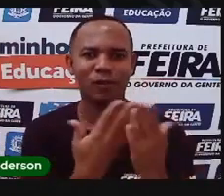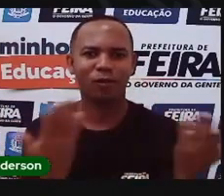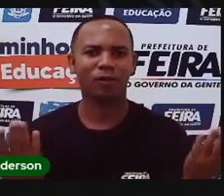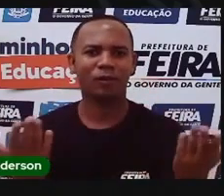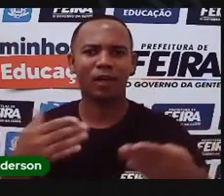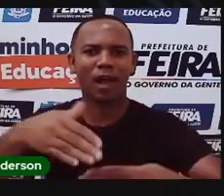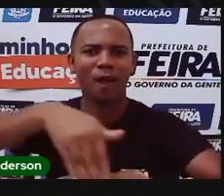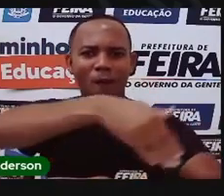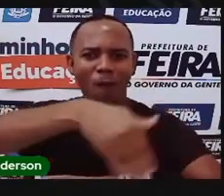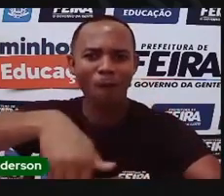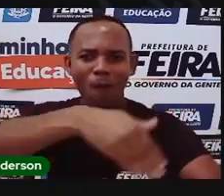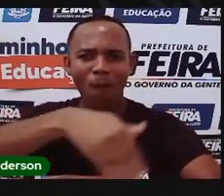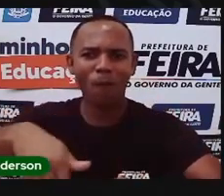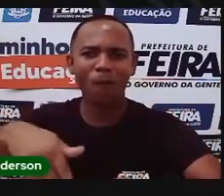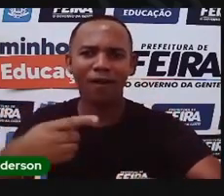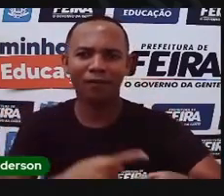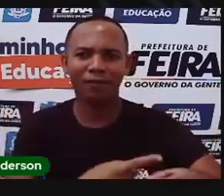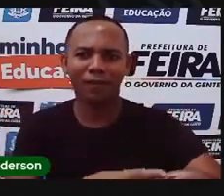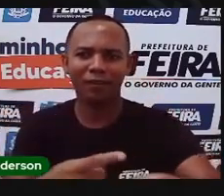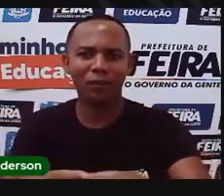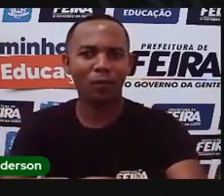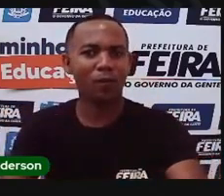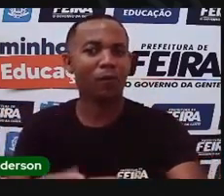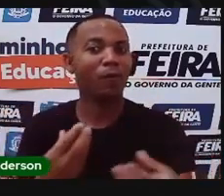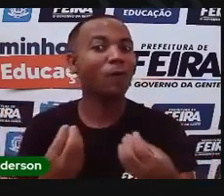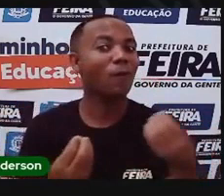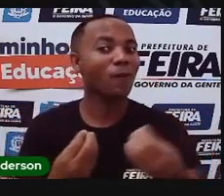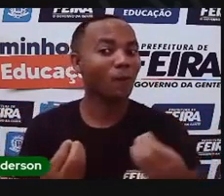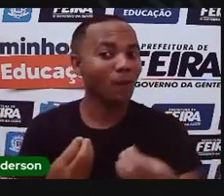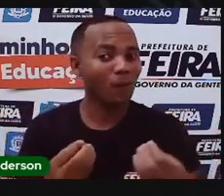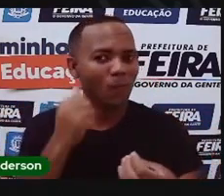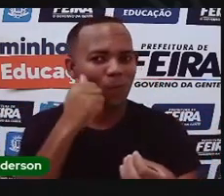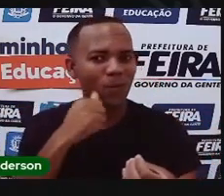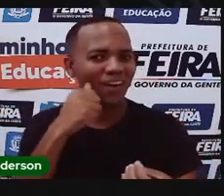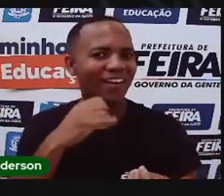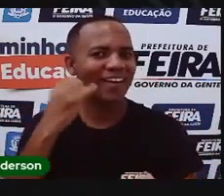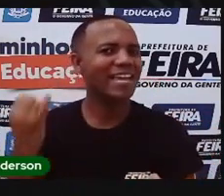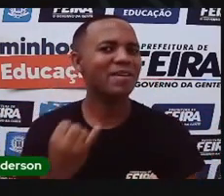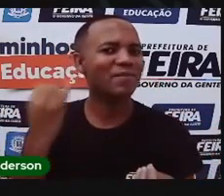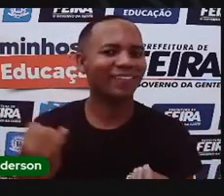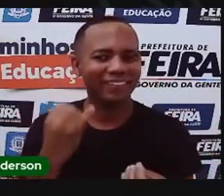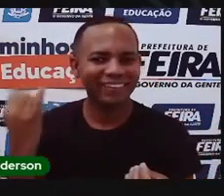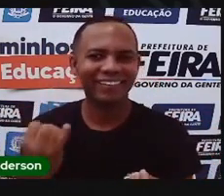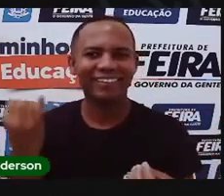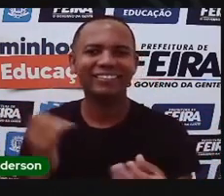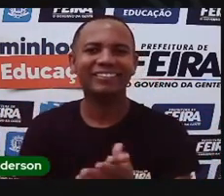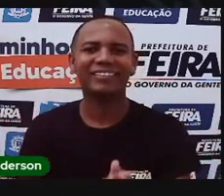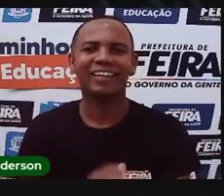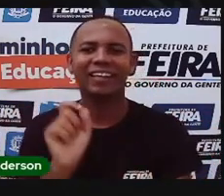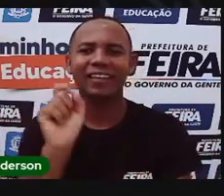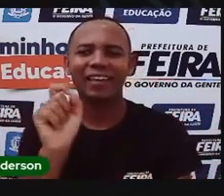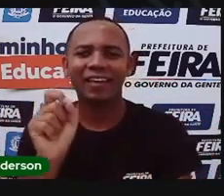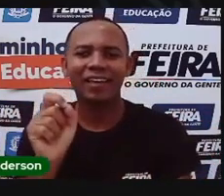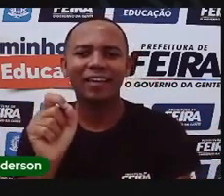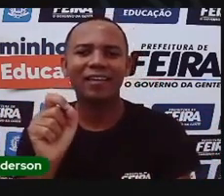avenida, distrito, ela é, no mínimo, bem importante, não é não? Então, quem é Maria